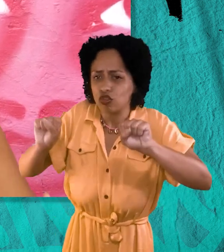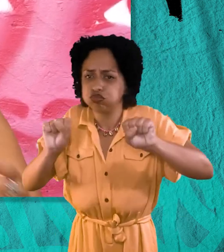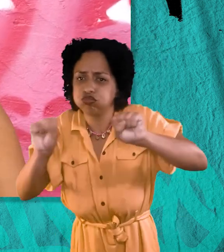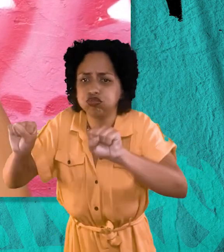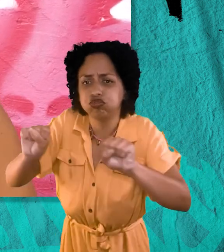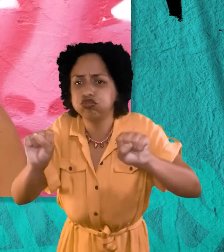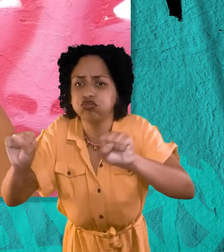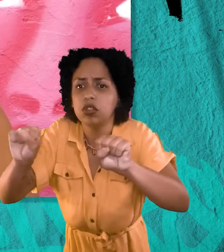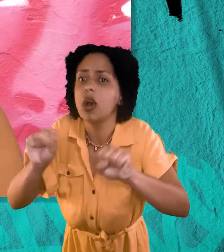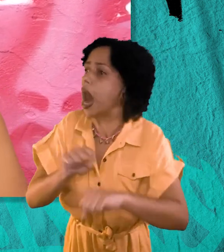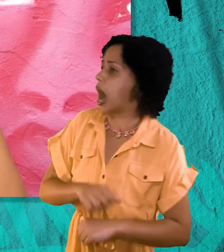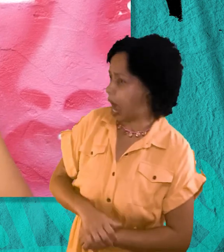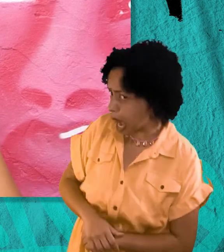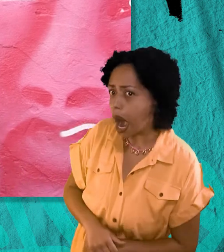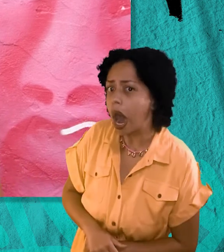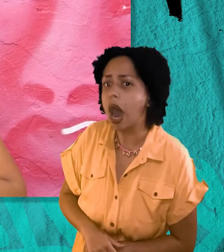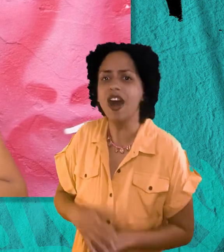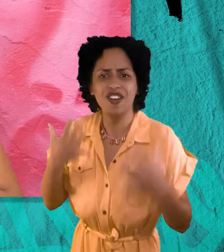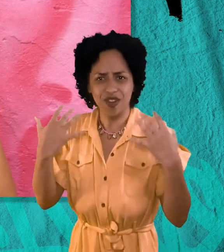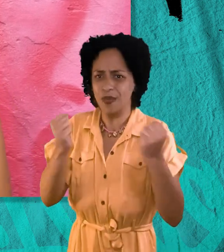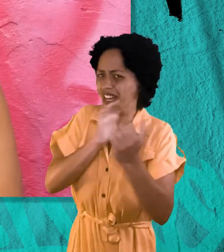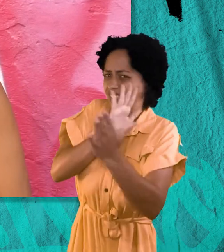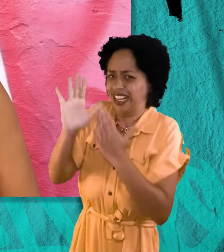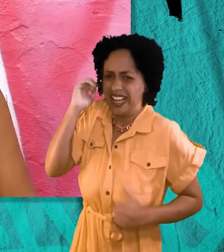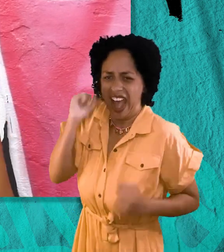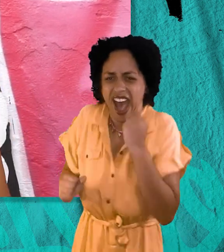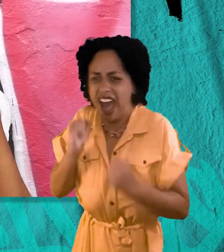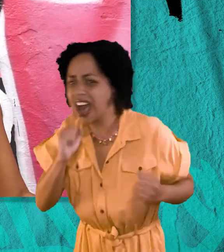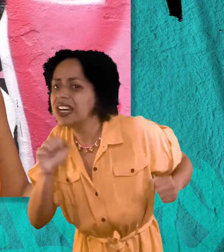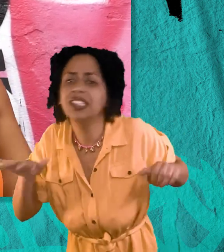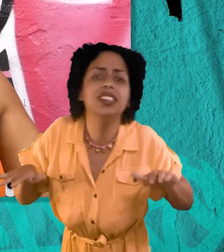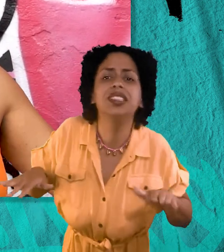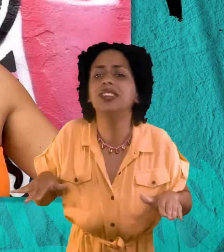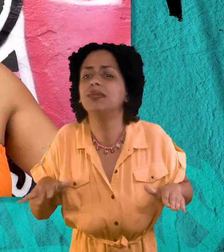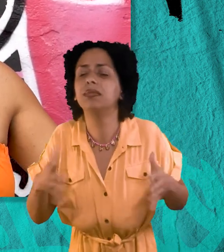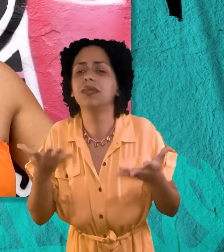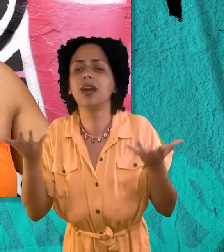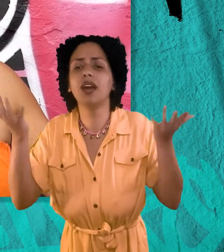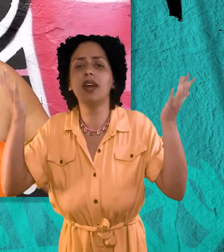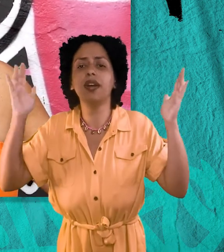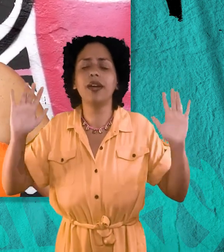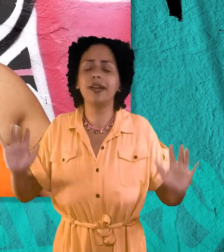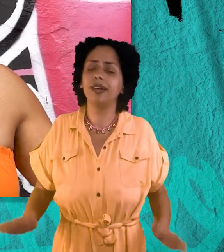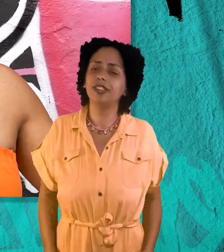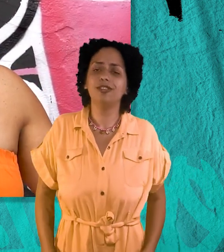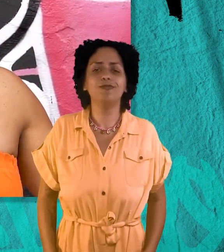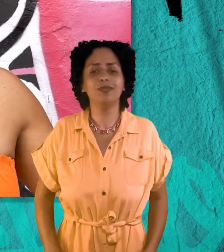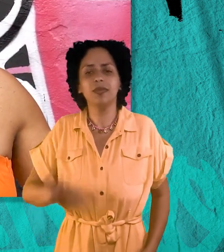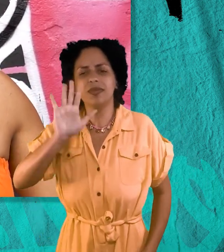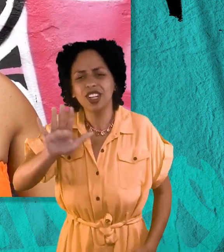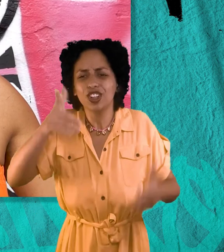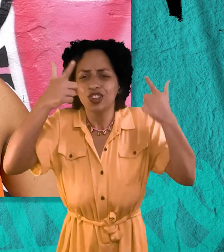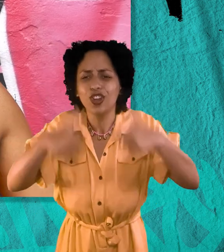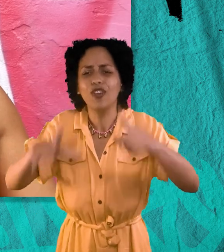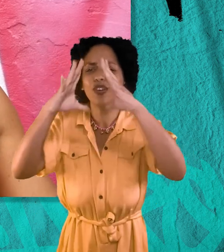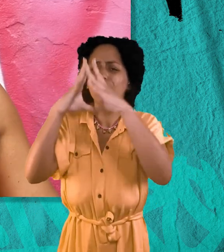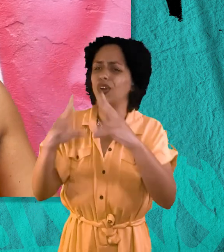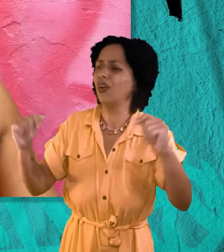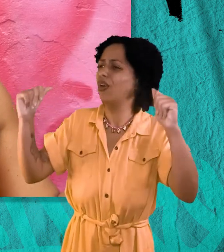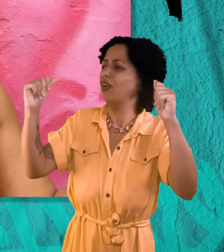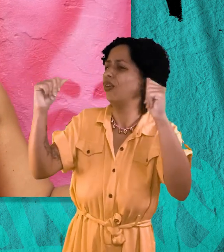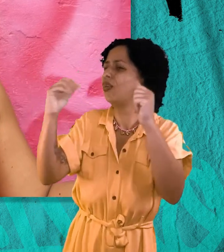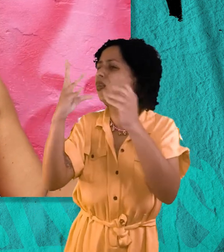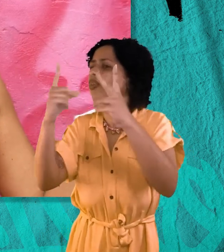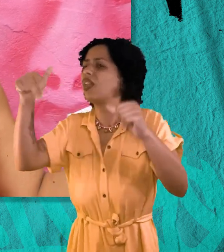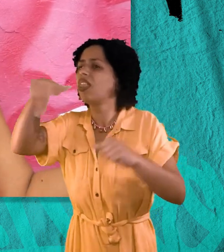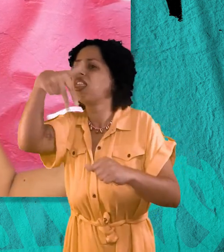e ela empurrava um carrinho. E a gente bateu carreira em direção a Maria, mas... Mais uma vez, Maria sumiu no sopro do